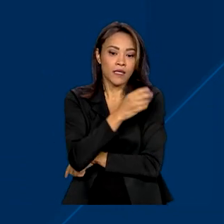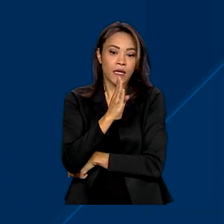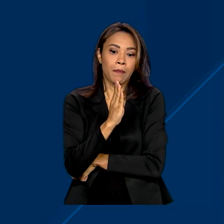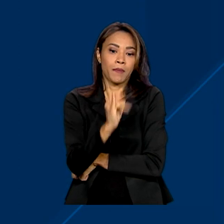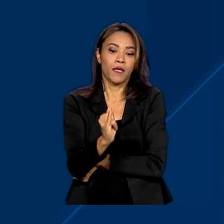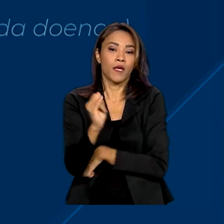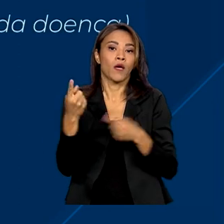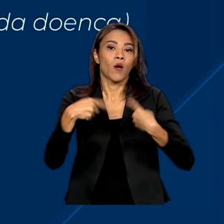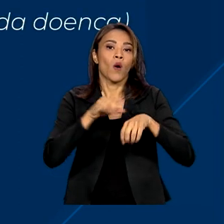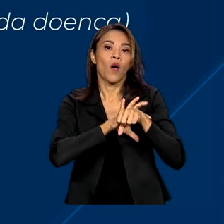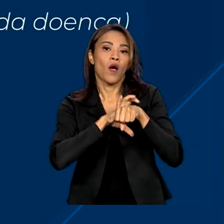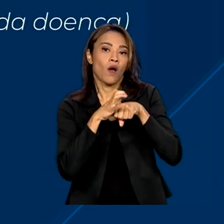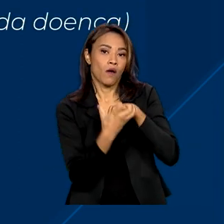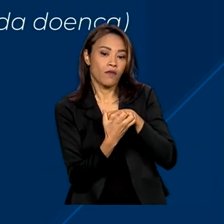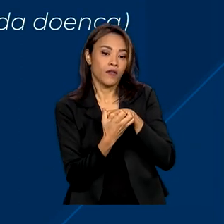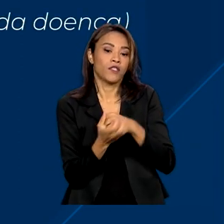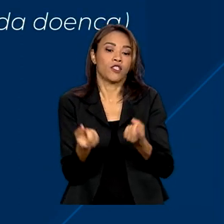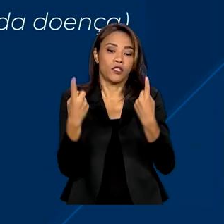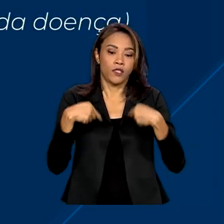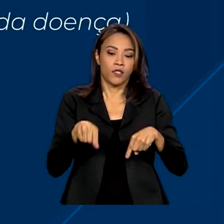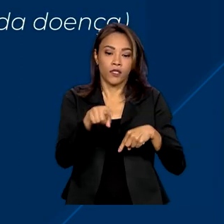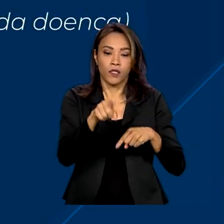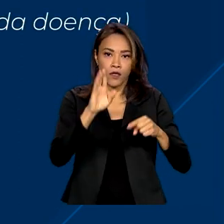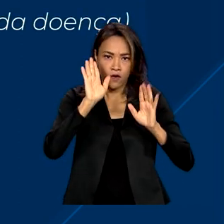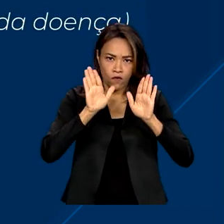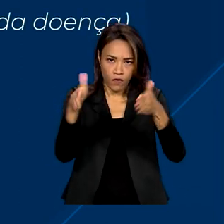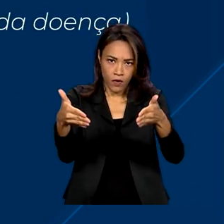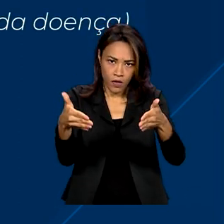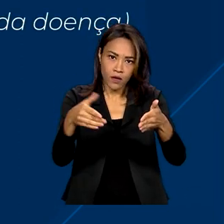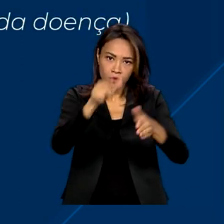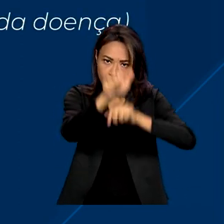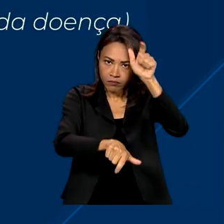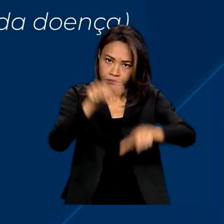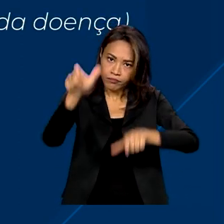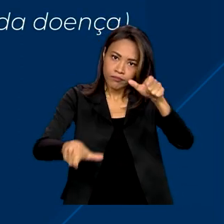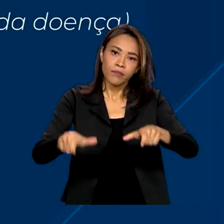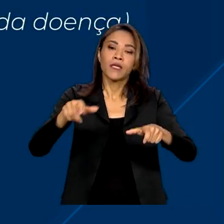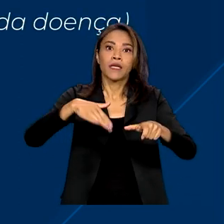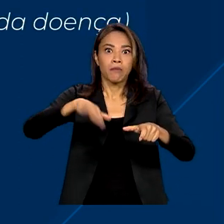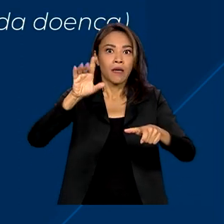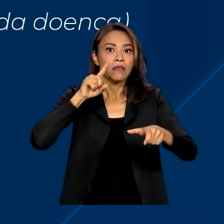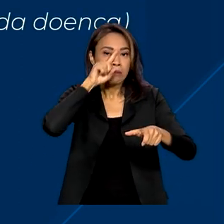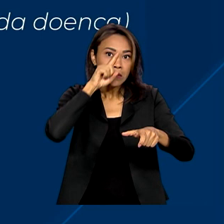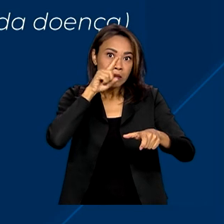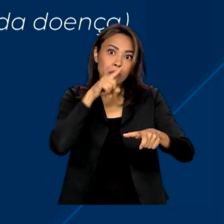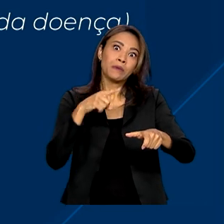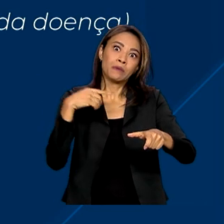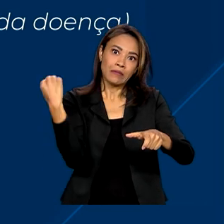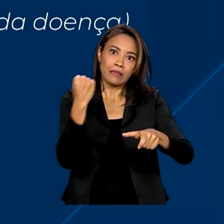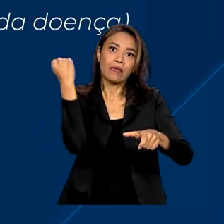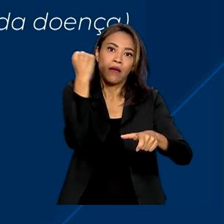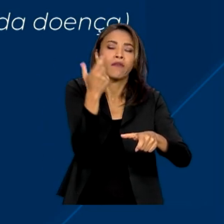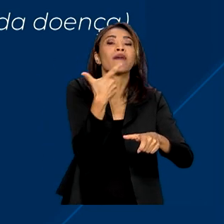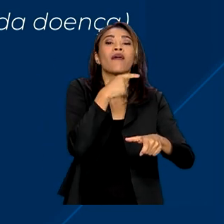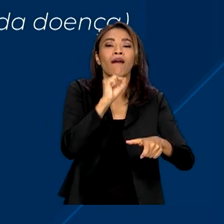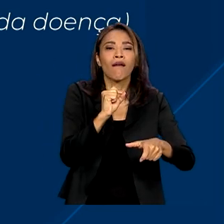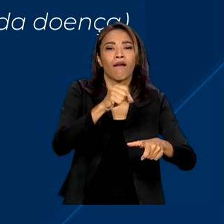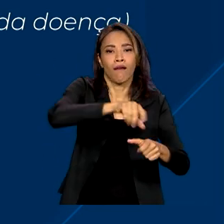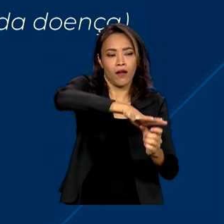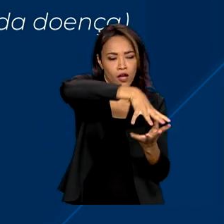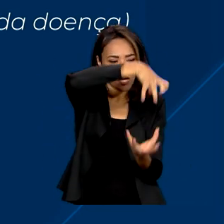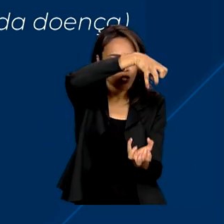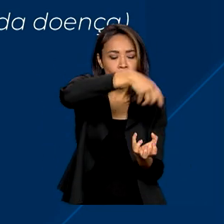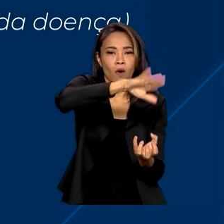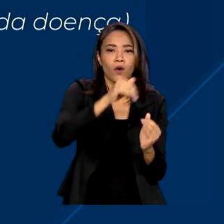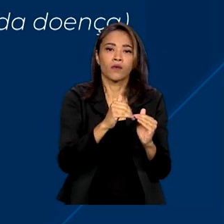Covid-19, com prioridade para casos com maior risco de desenvolver formas graves da doença. São os idosos